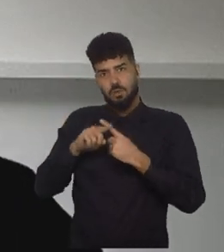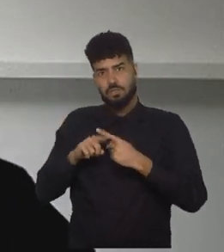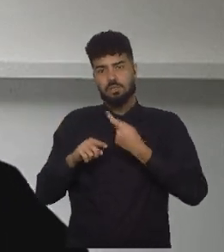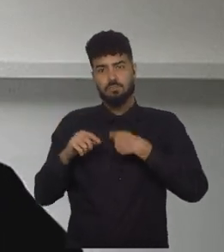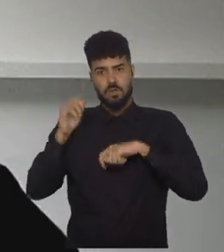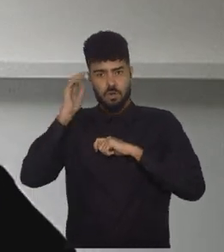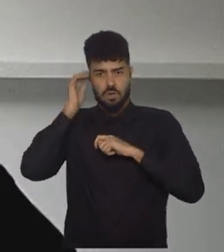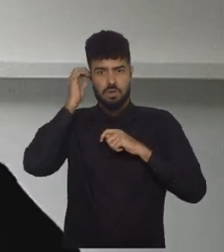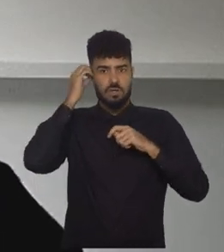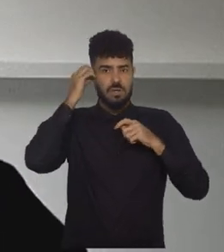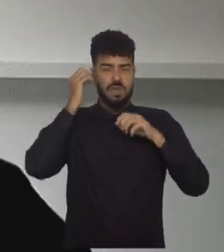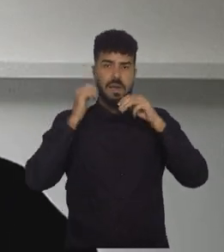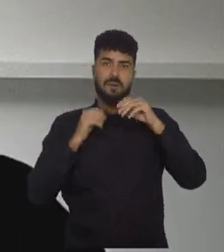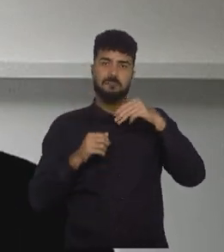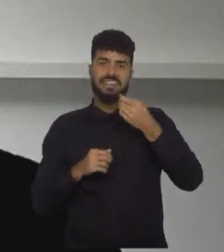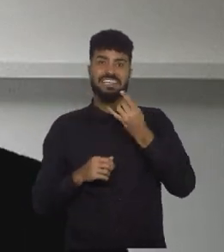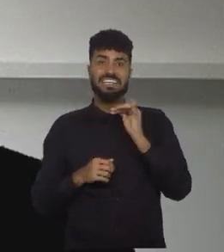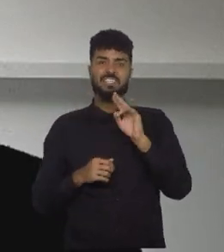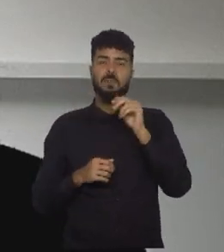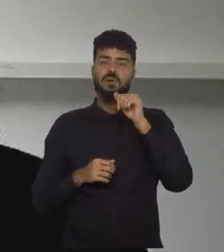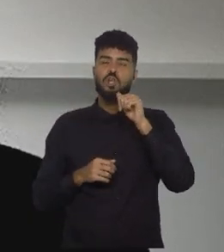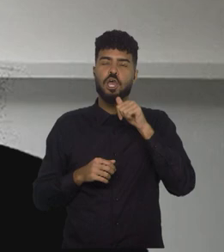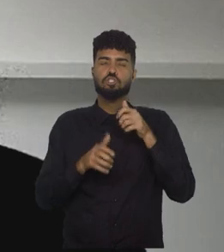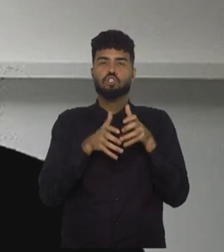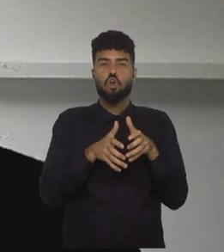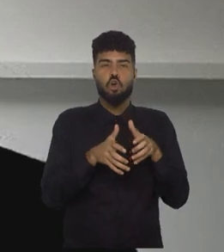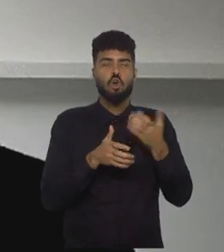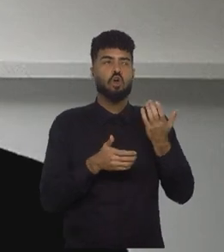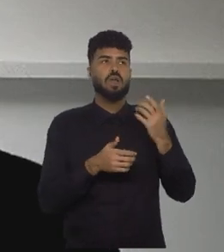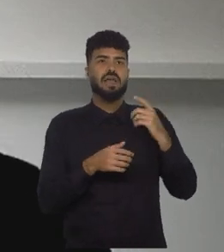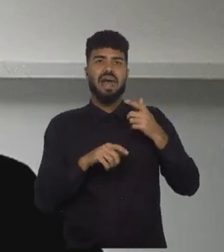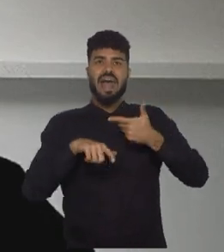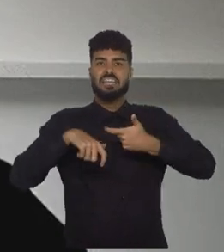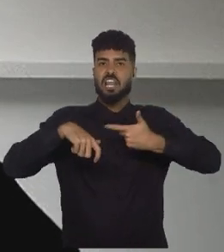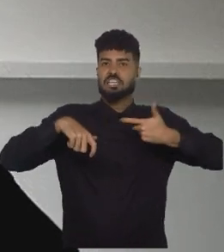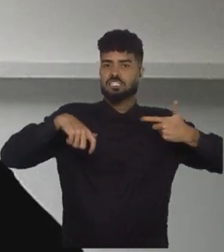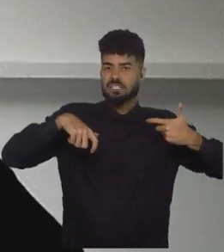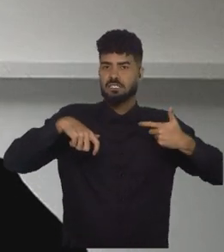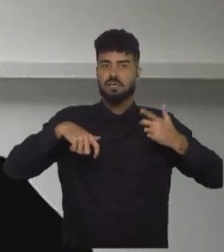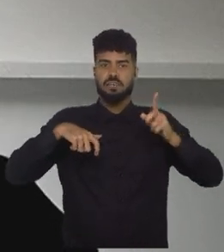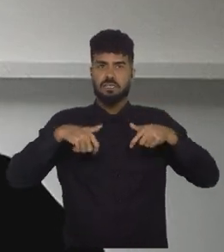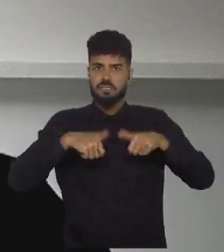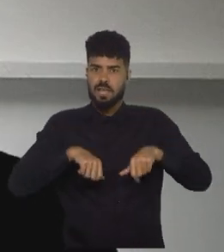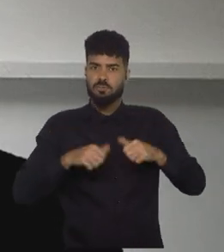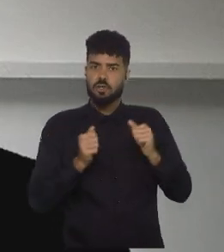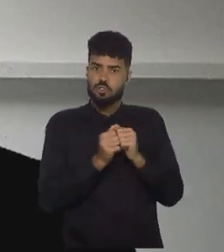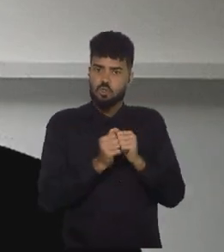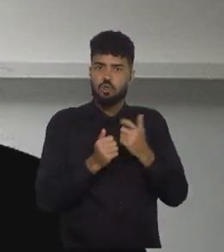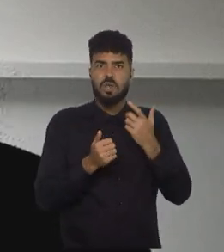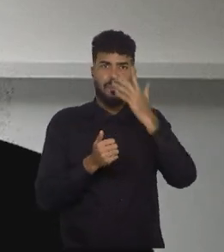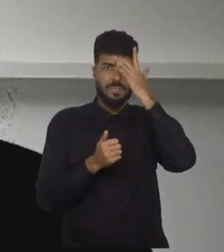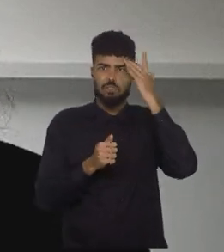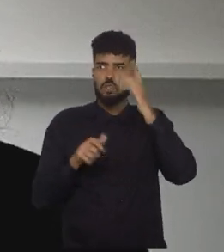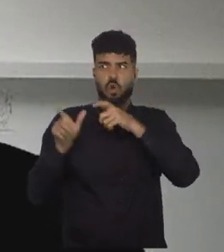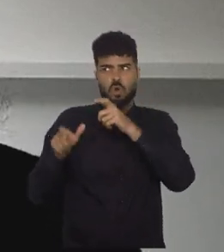pelo Madrid CFS, terminou ali no pódio de artesaria, né, junto com a Alba Redonda e junto com a C? sabe, tem